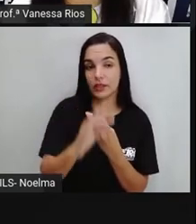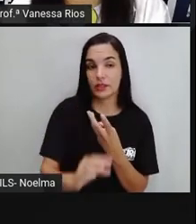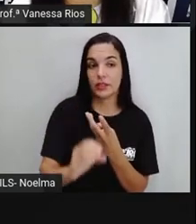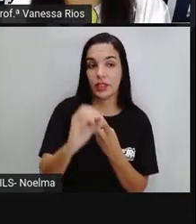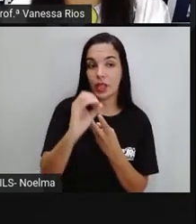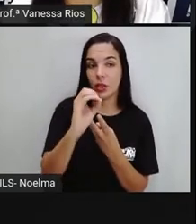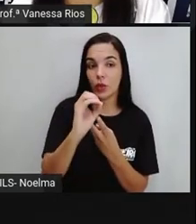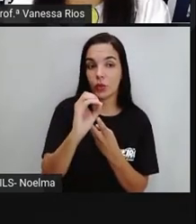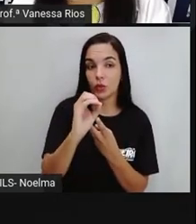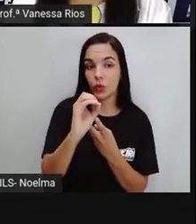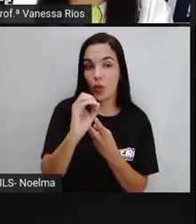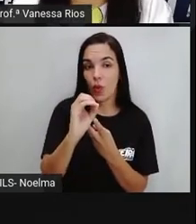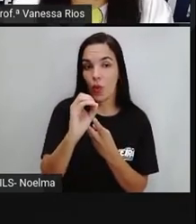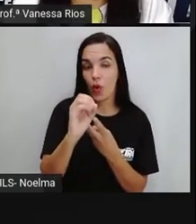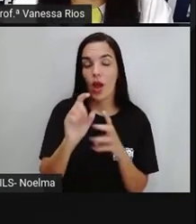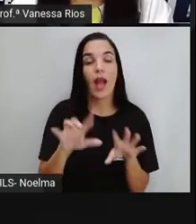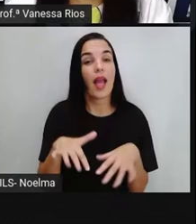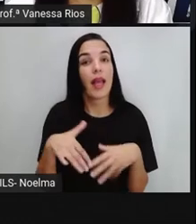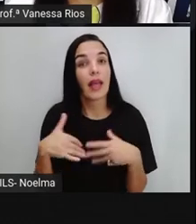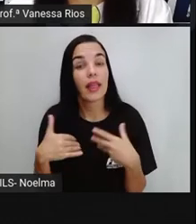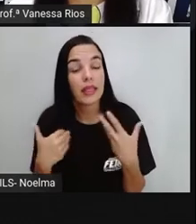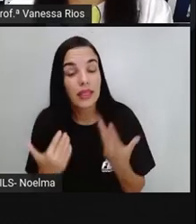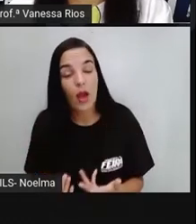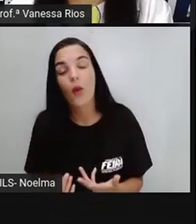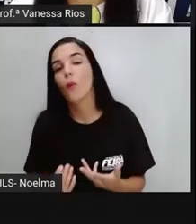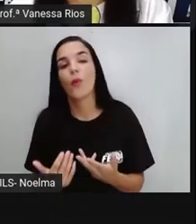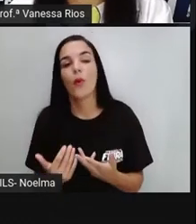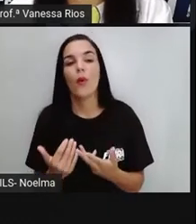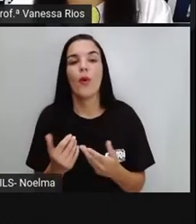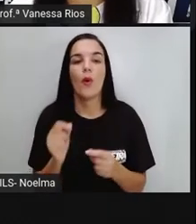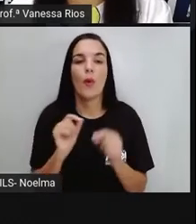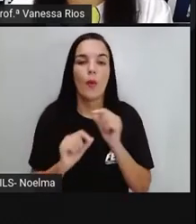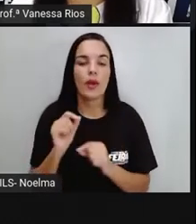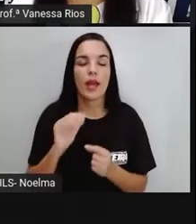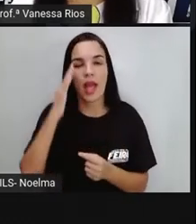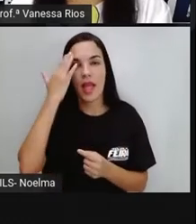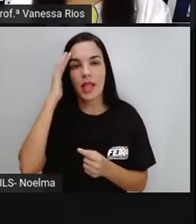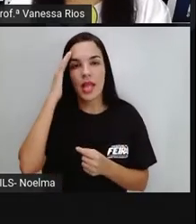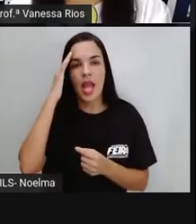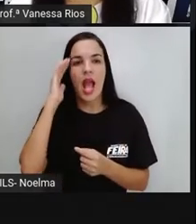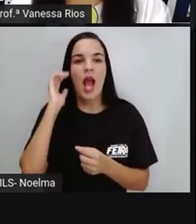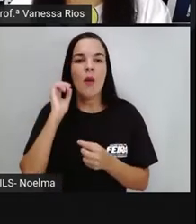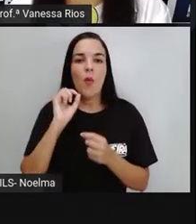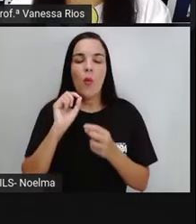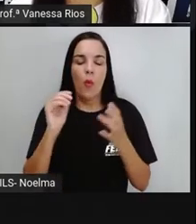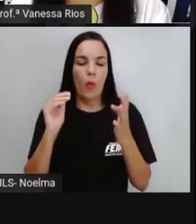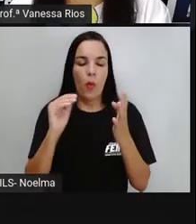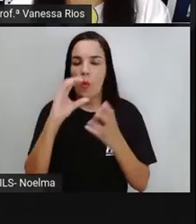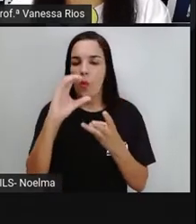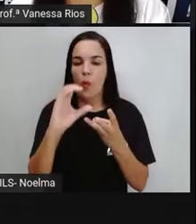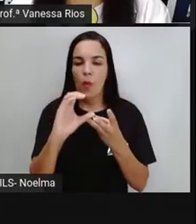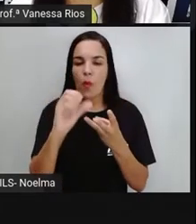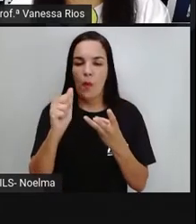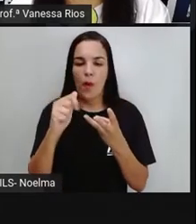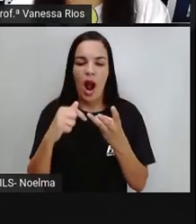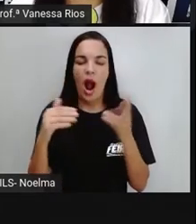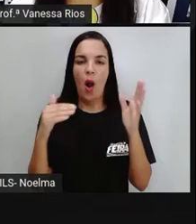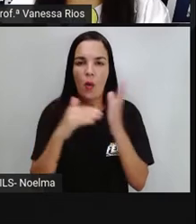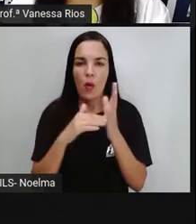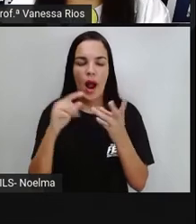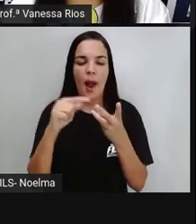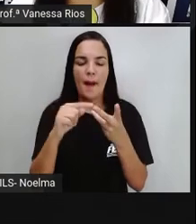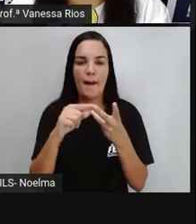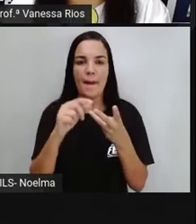três é a sílaba tô. Então, a gente vê a cá é a última, a ni a